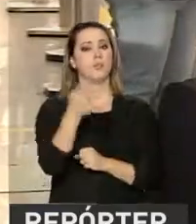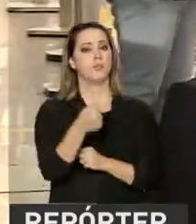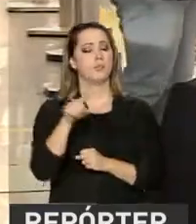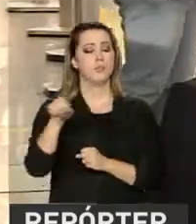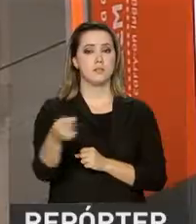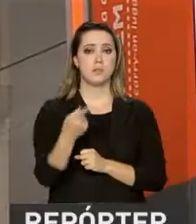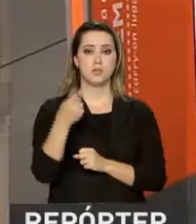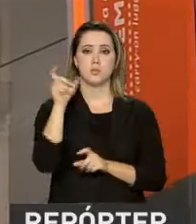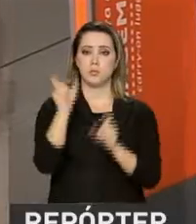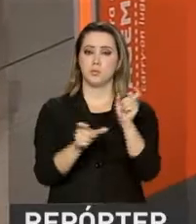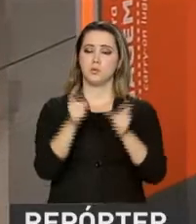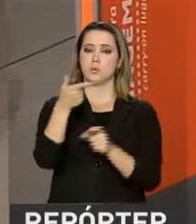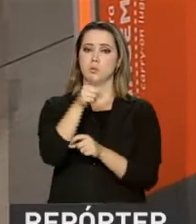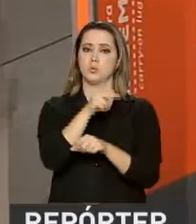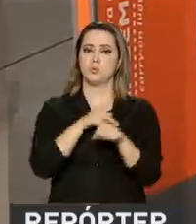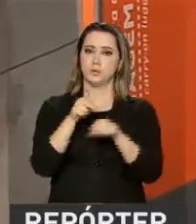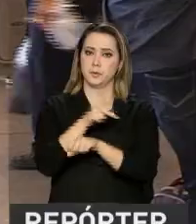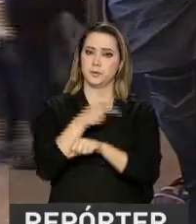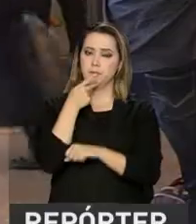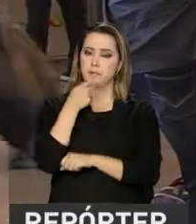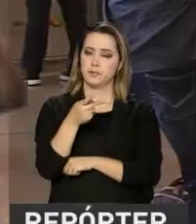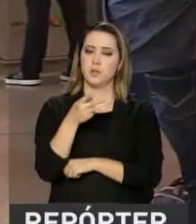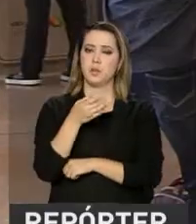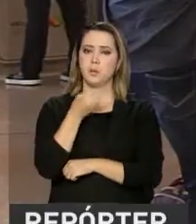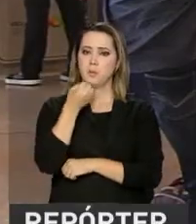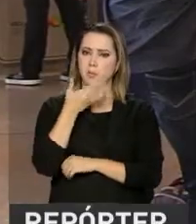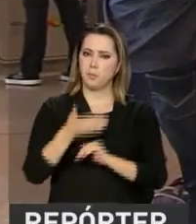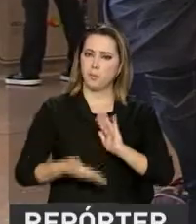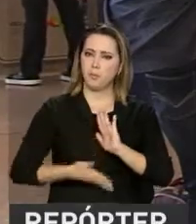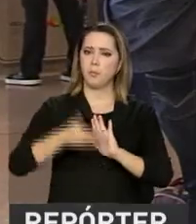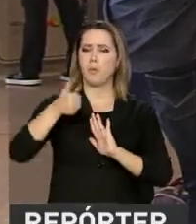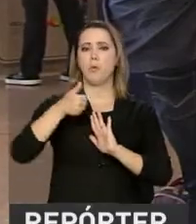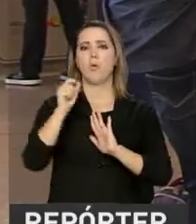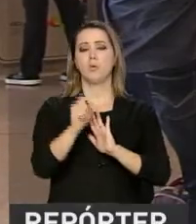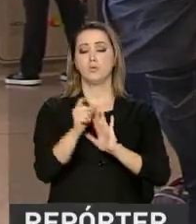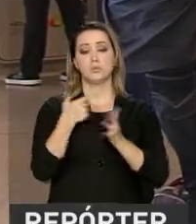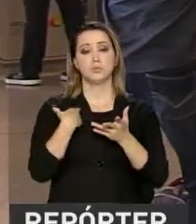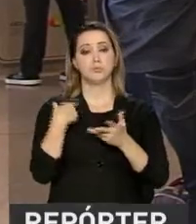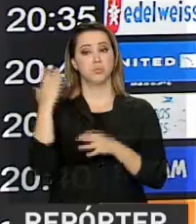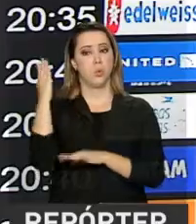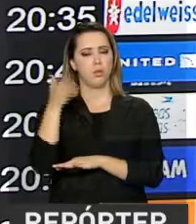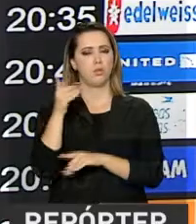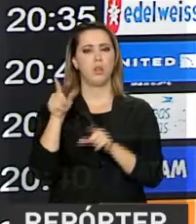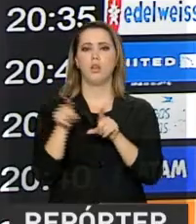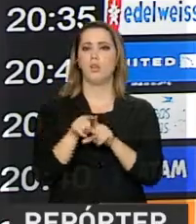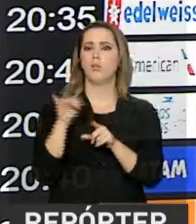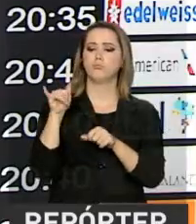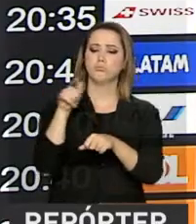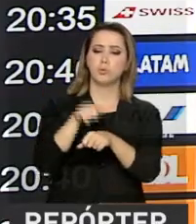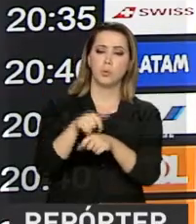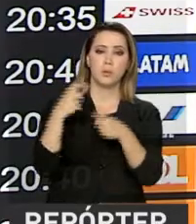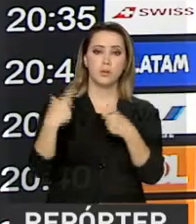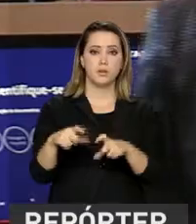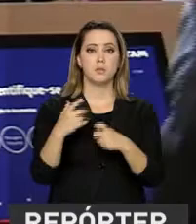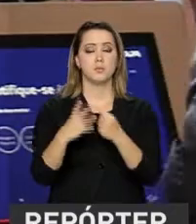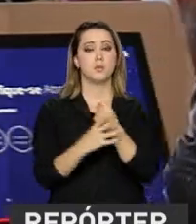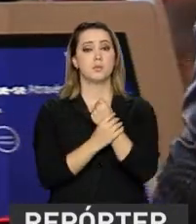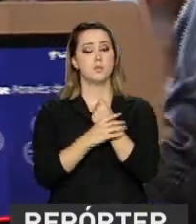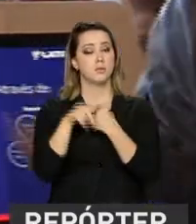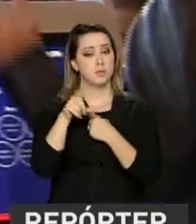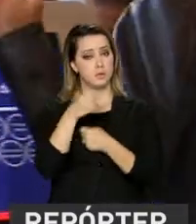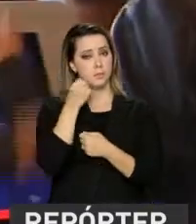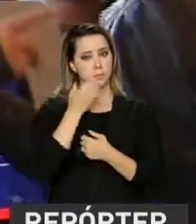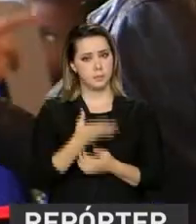estrangeiros responderam sobre a qualidade da infraestrutura e dos serviços, como hospitalidade, aeroportos e segurança.